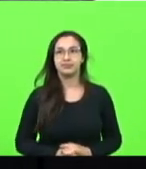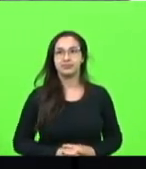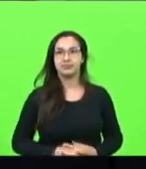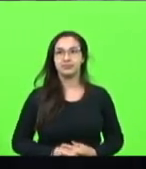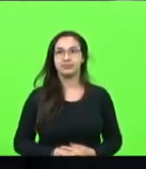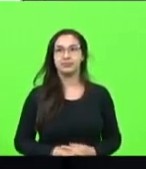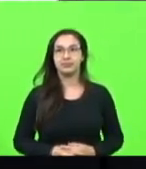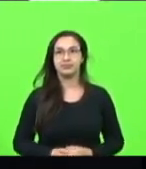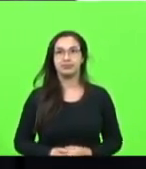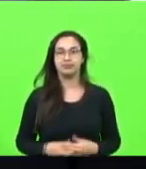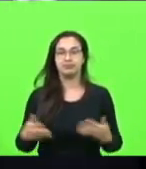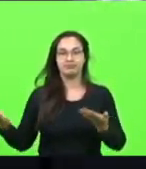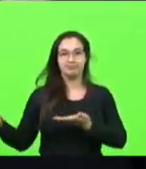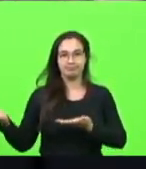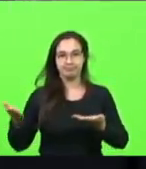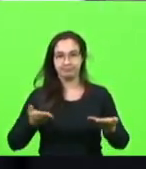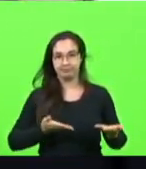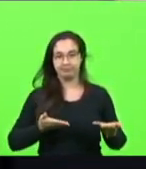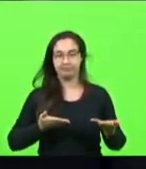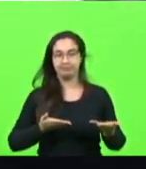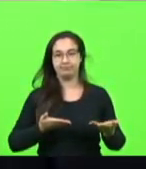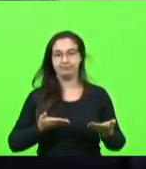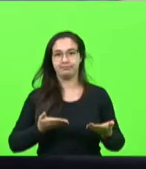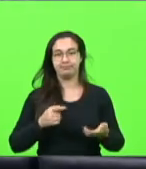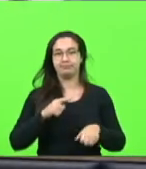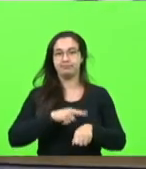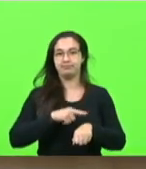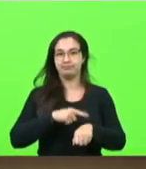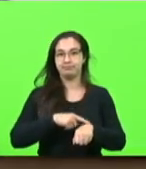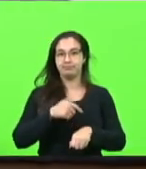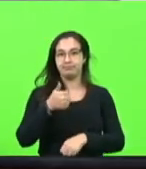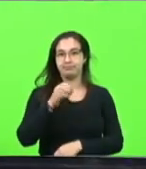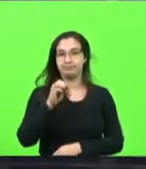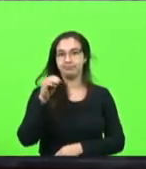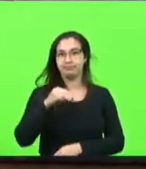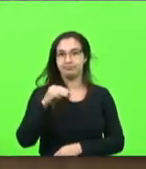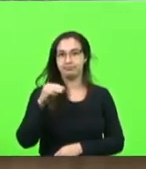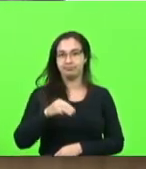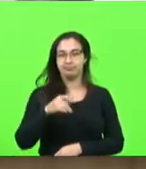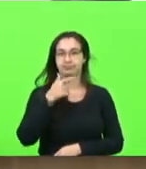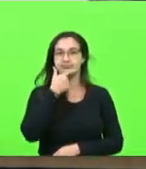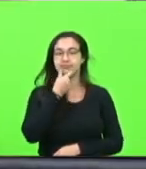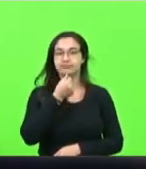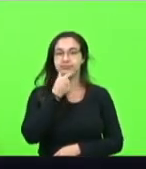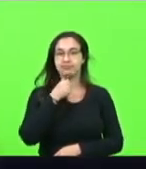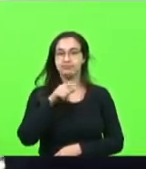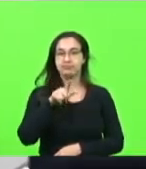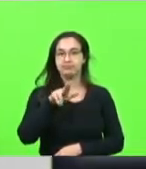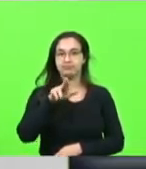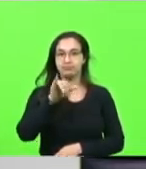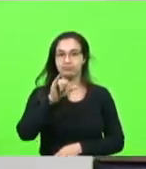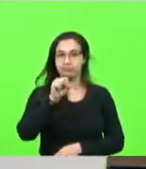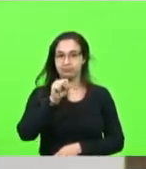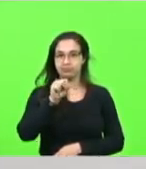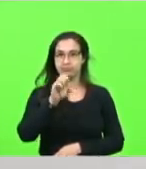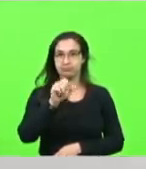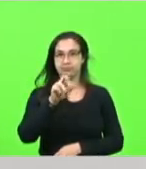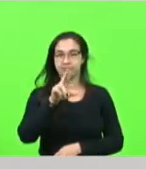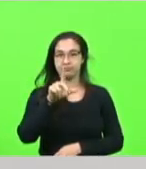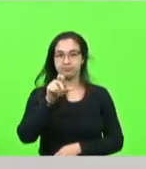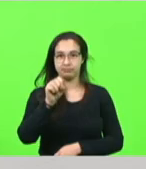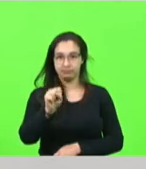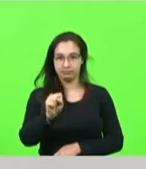Com a palavra, então, portanto, por um tempo de até 10 minutos, meu amigo Luiz Carlos Floriani, que é o presidente do Conselho de